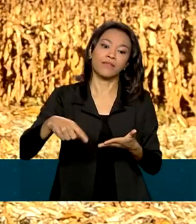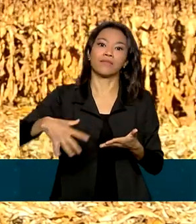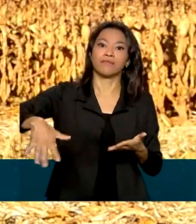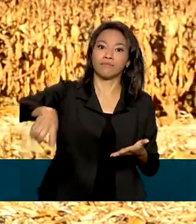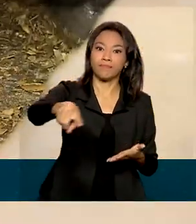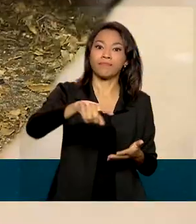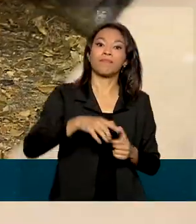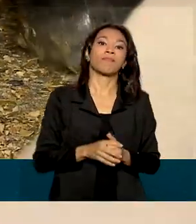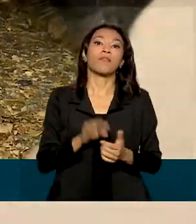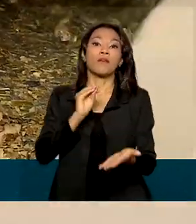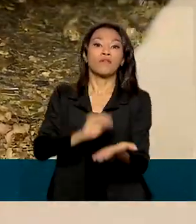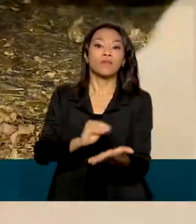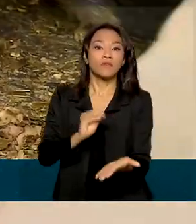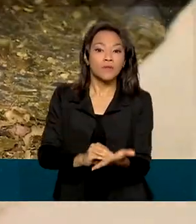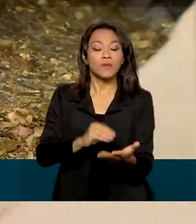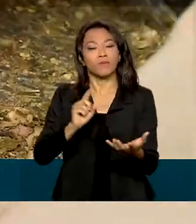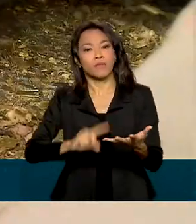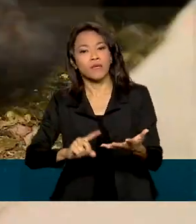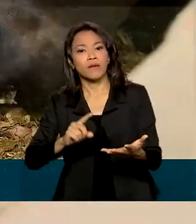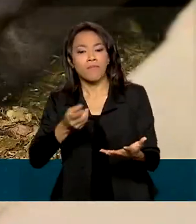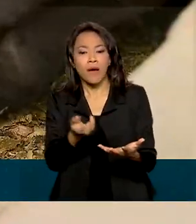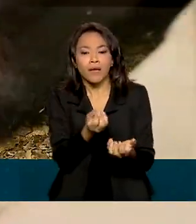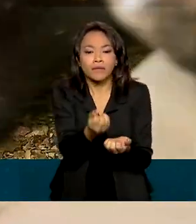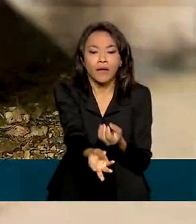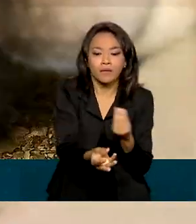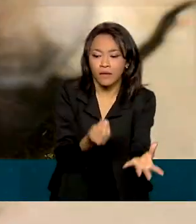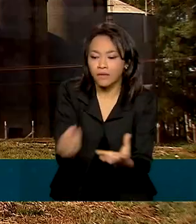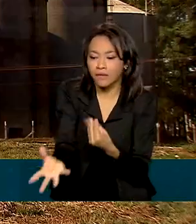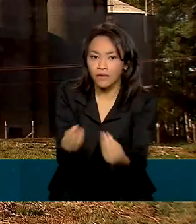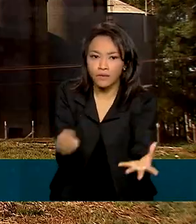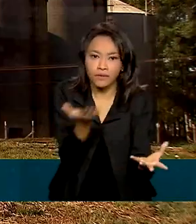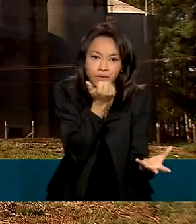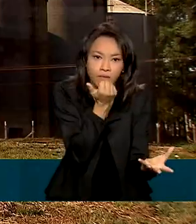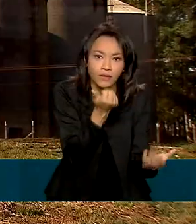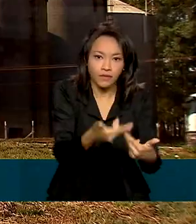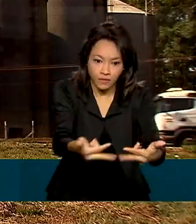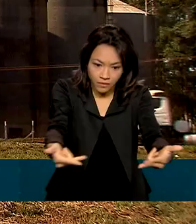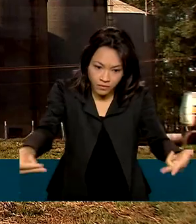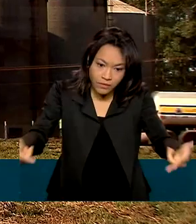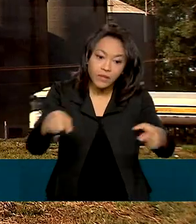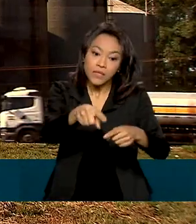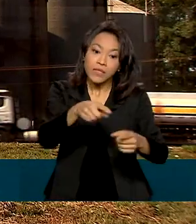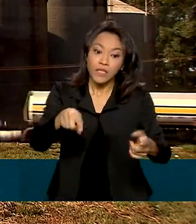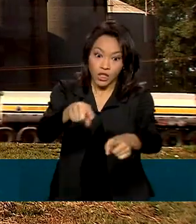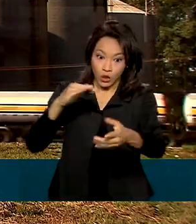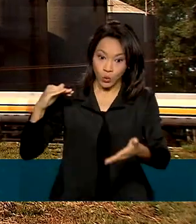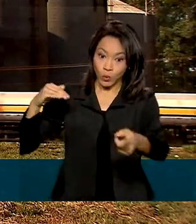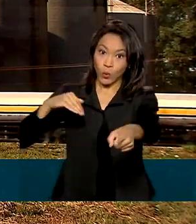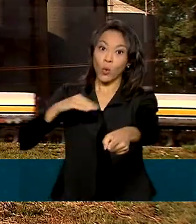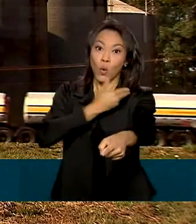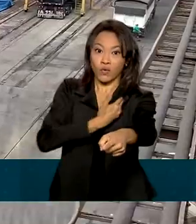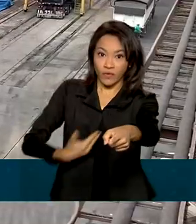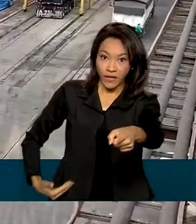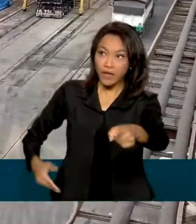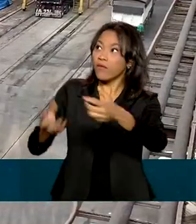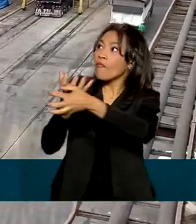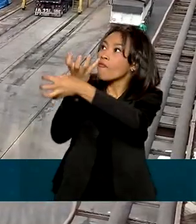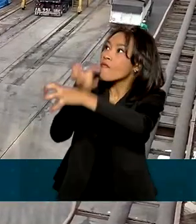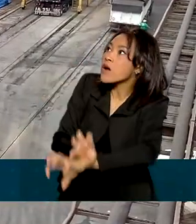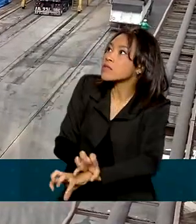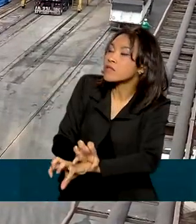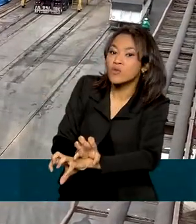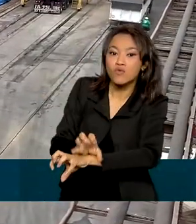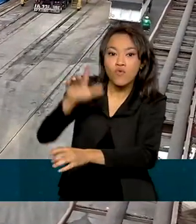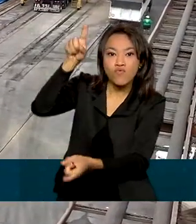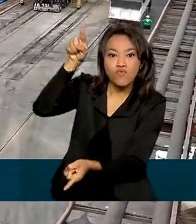produtiva. Faltou produto para alimentar os animais e os estoques públicos estavam vazios. E a solução